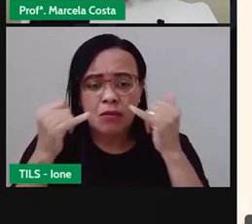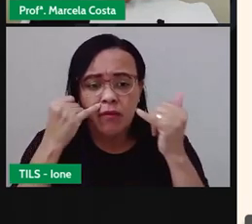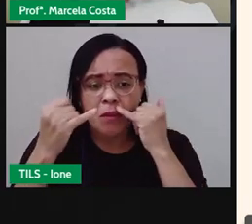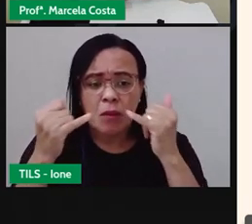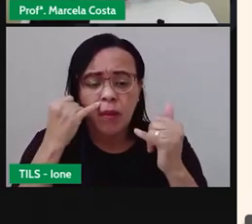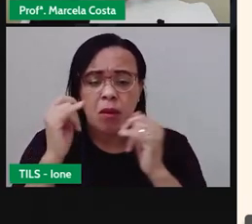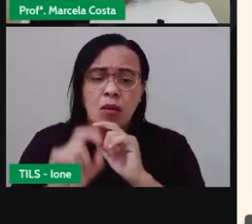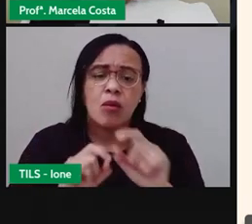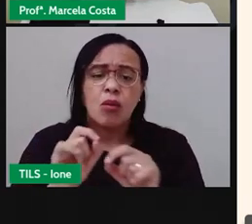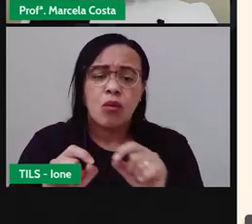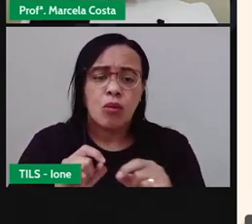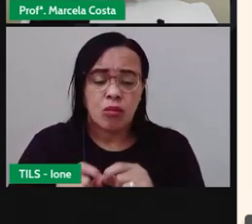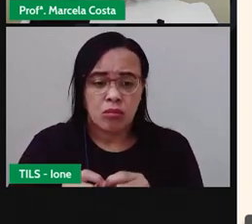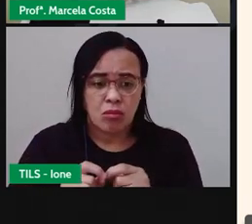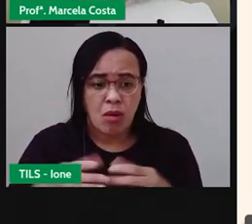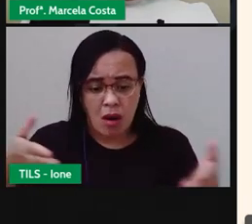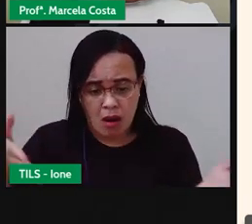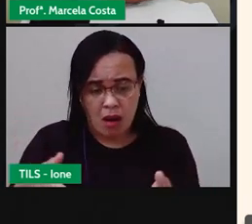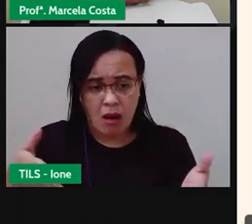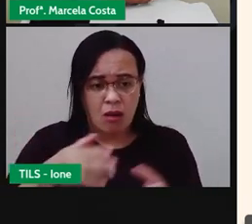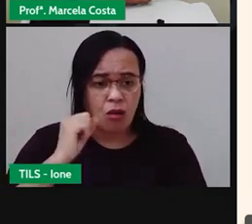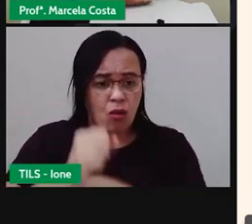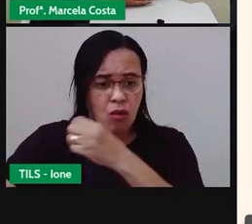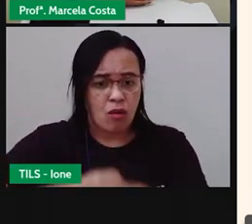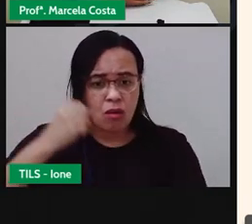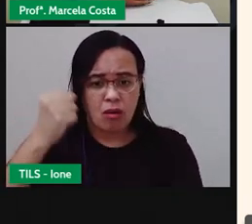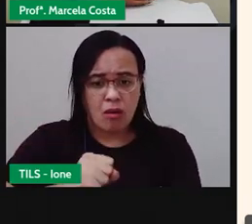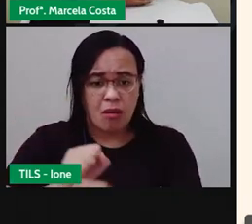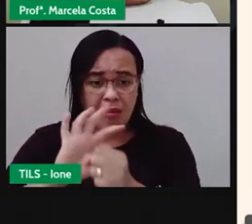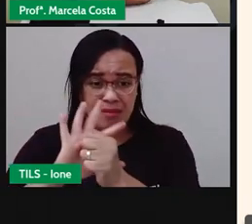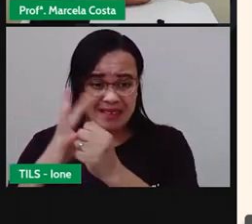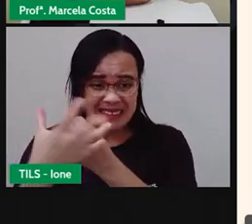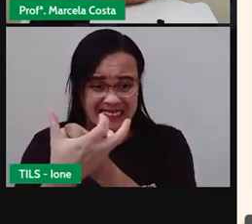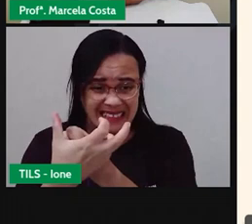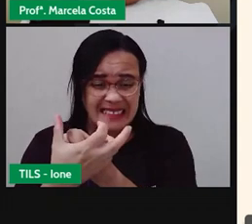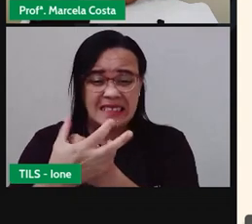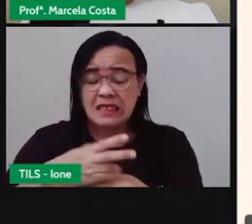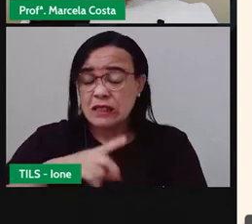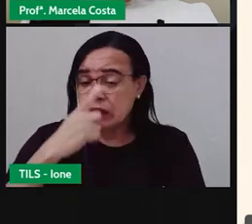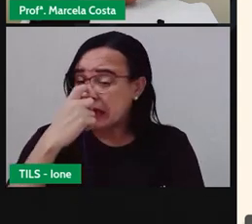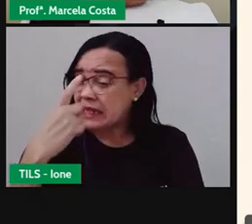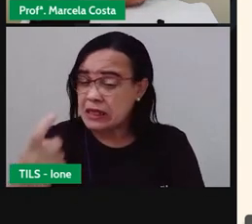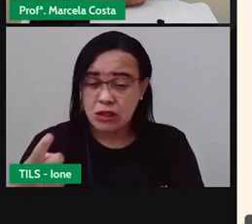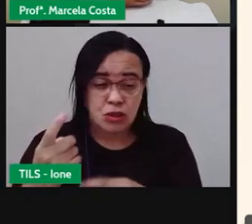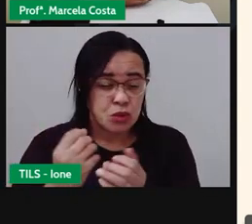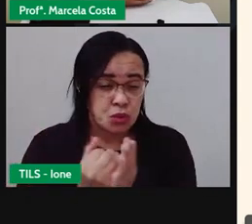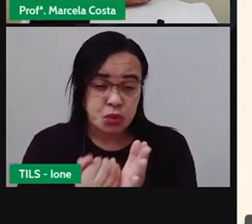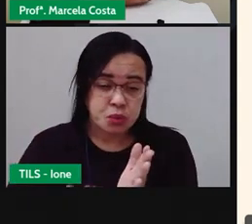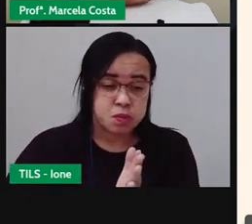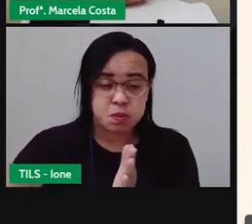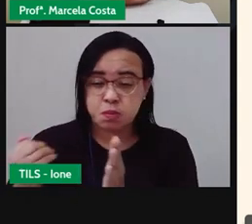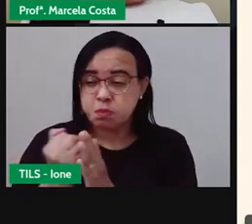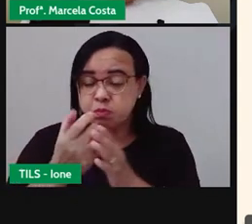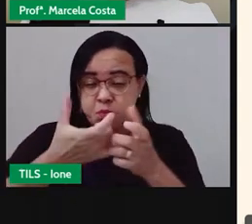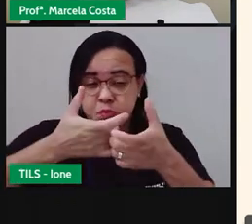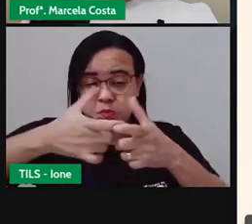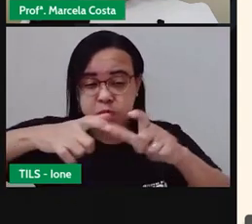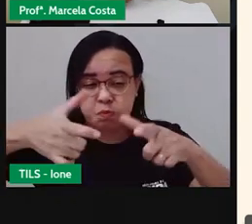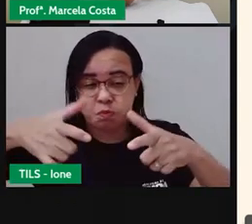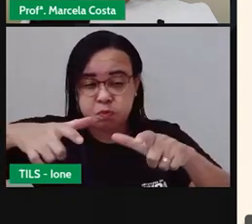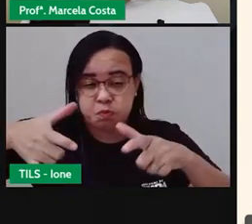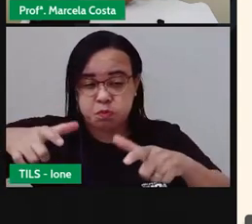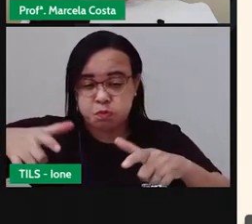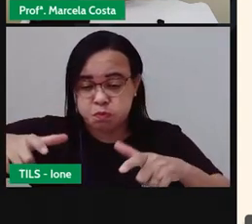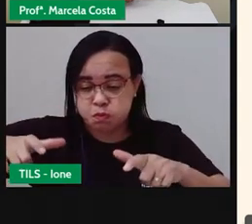que durante a pandemia houve um aumento da produção de lixo. Então, pensando nisso, né, já que